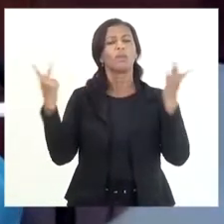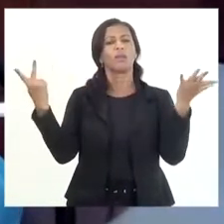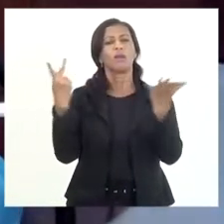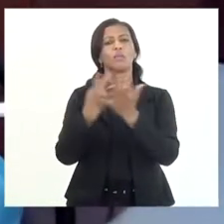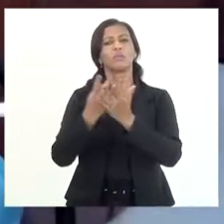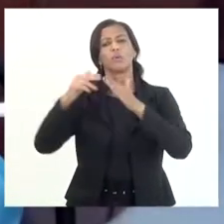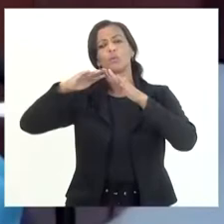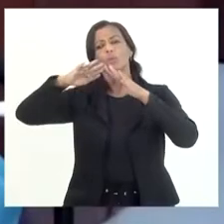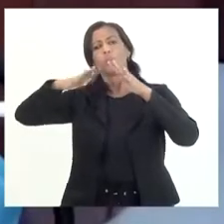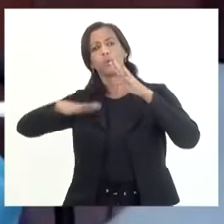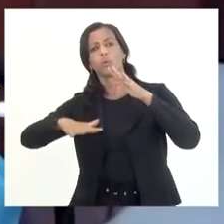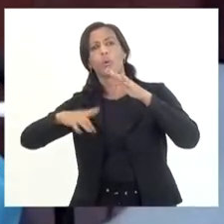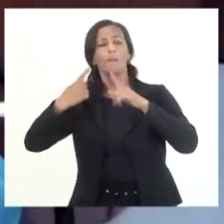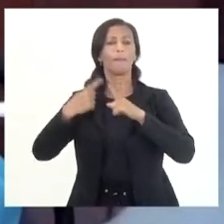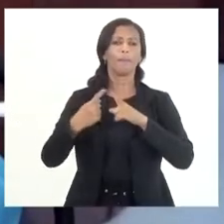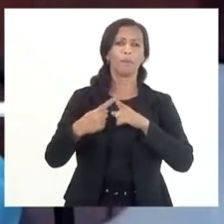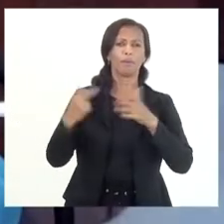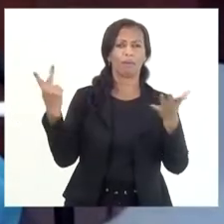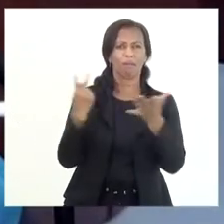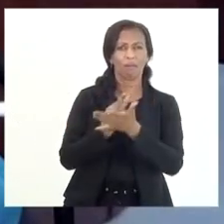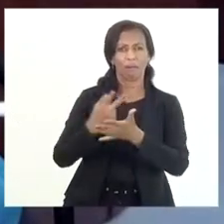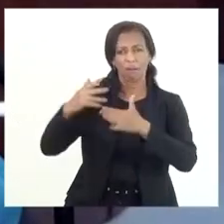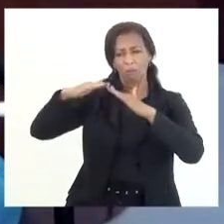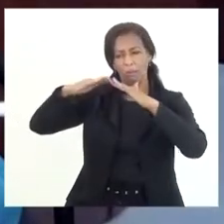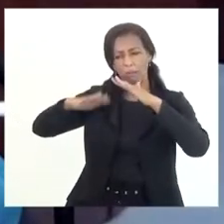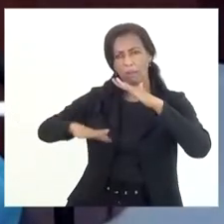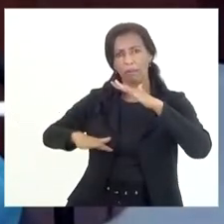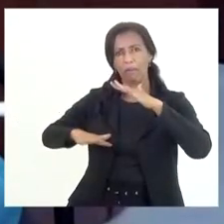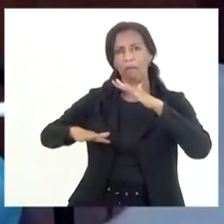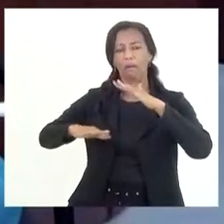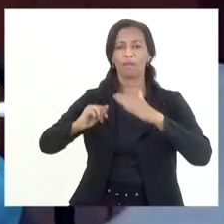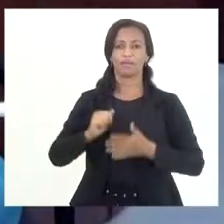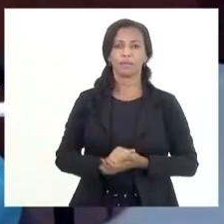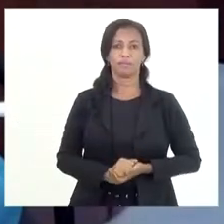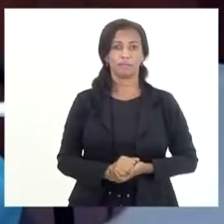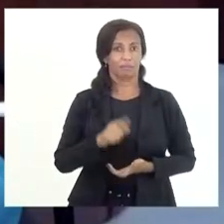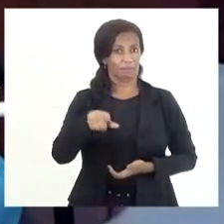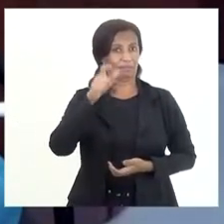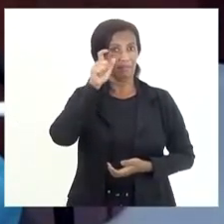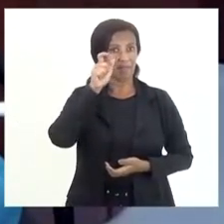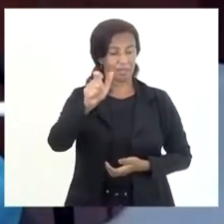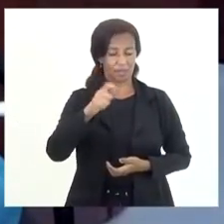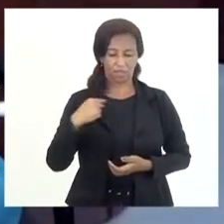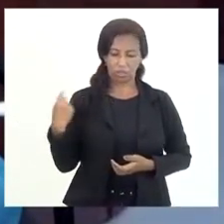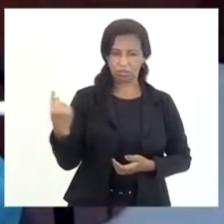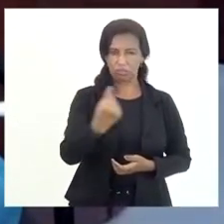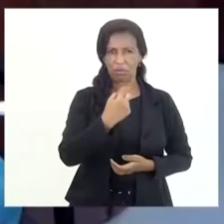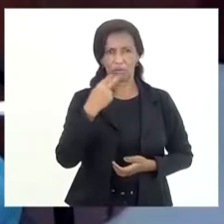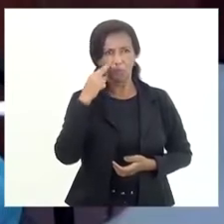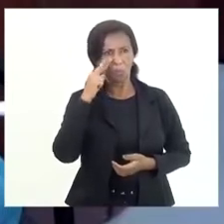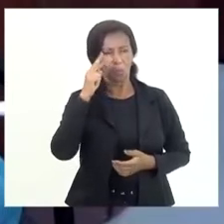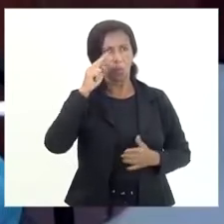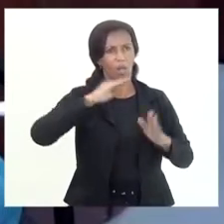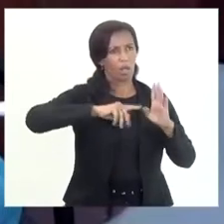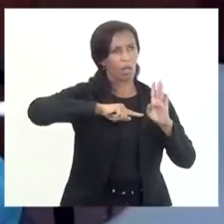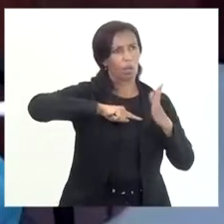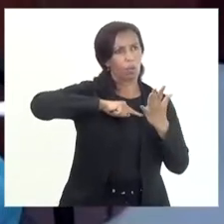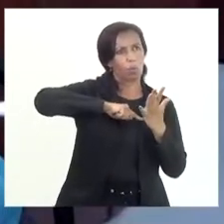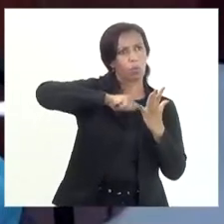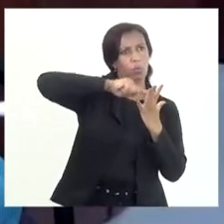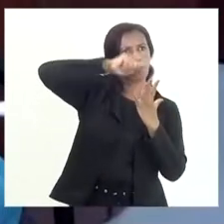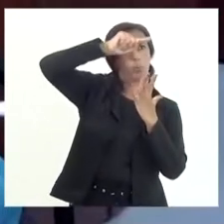queda? Isso é um fator bem interessante. A gente foi olhar o porquê